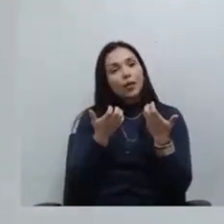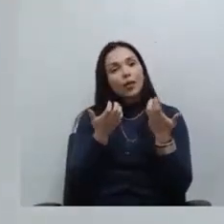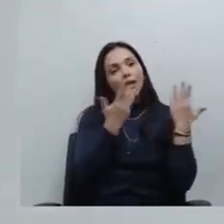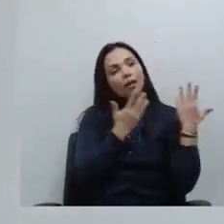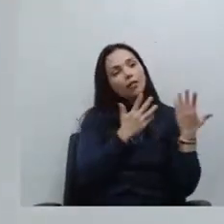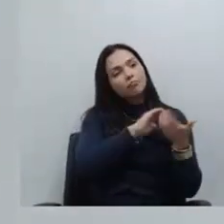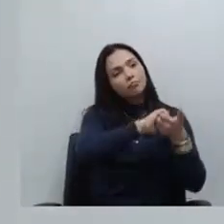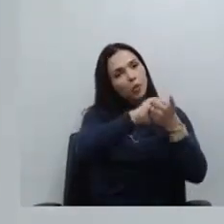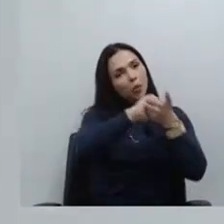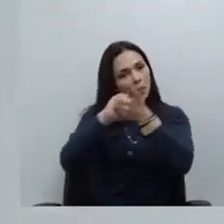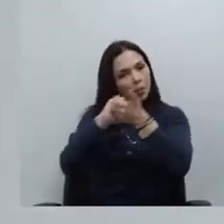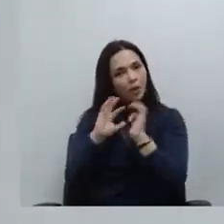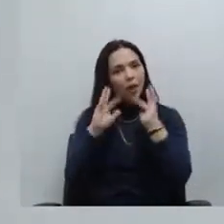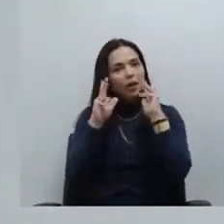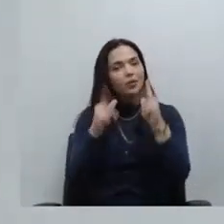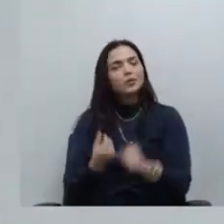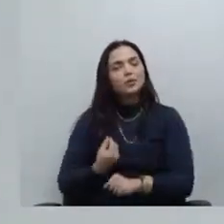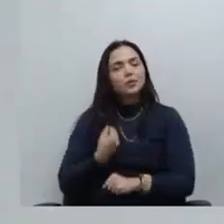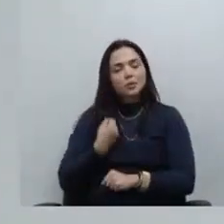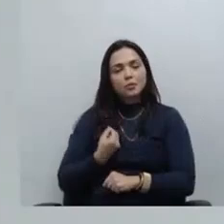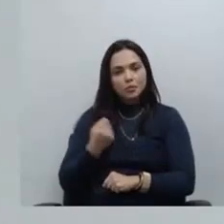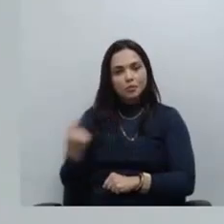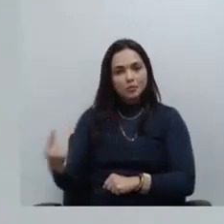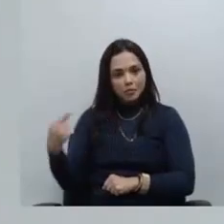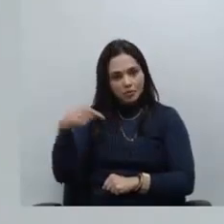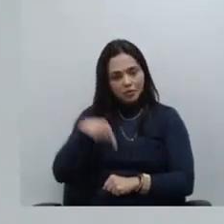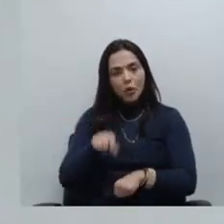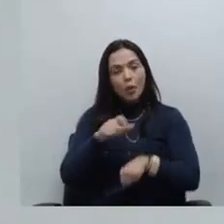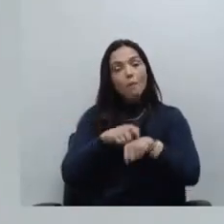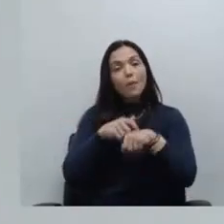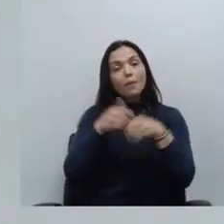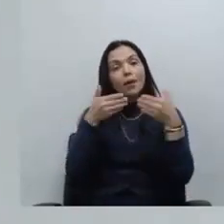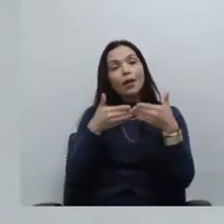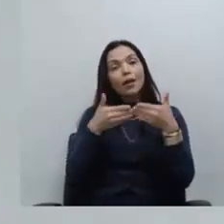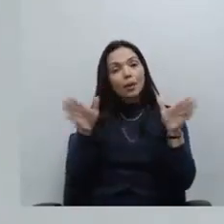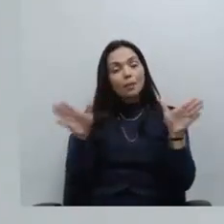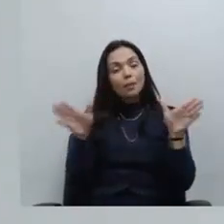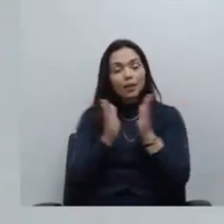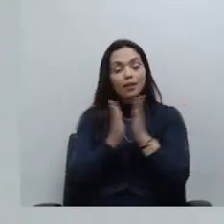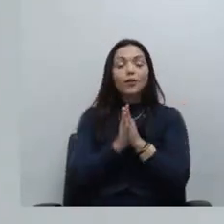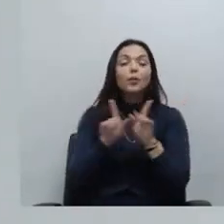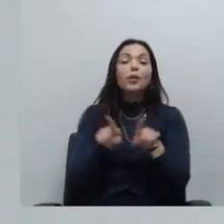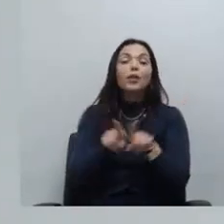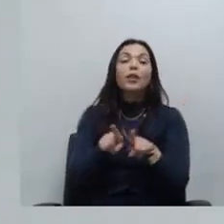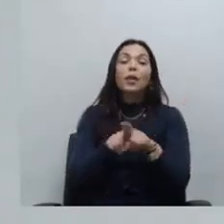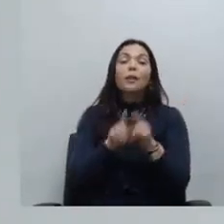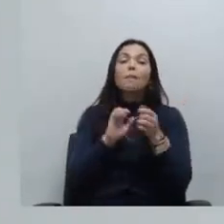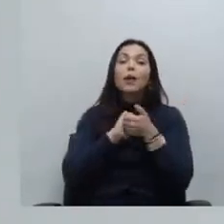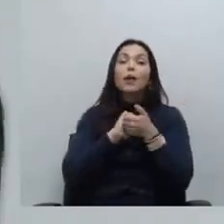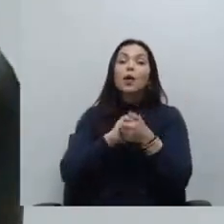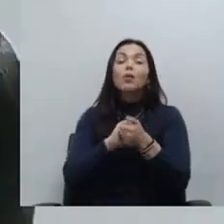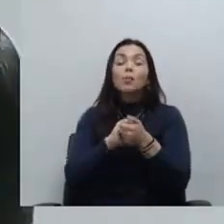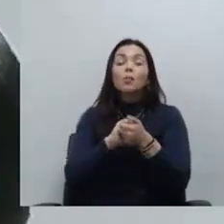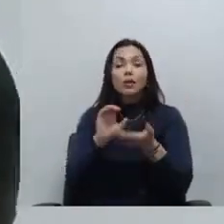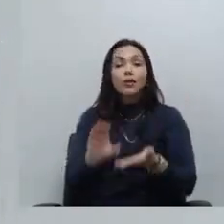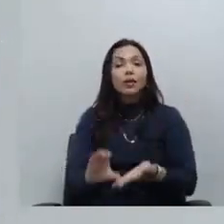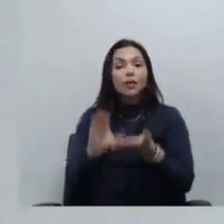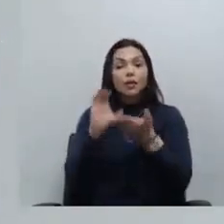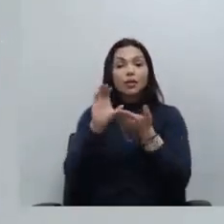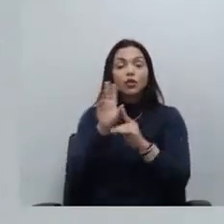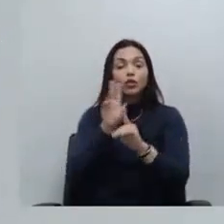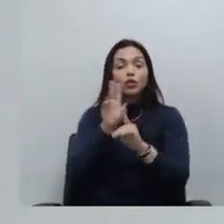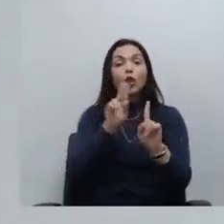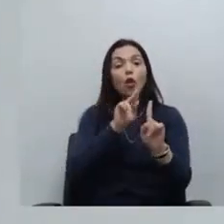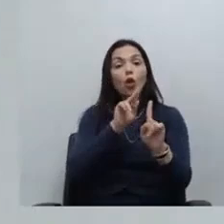os presentes a todas e todos que fizeram o uso da palavra no momento aberto e cumprimentar todos os conselheiros e conselheiras em